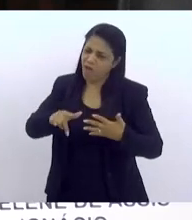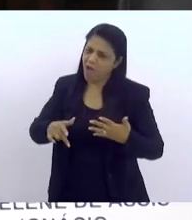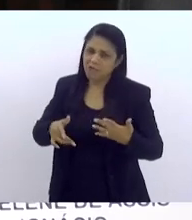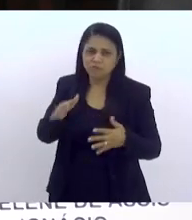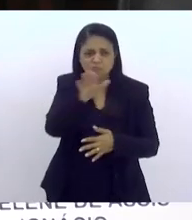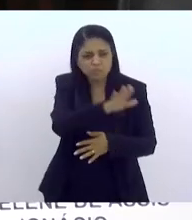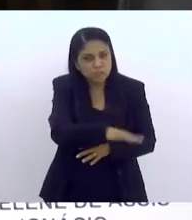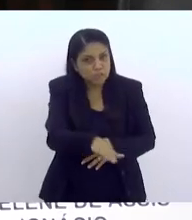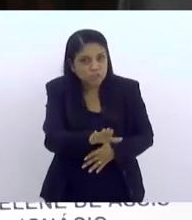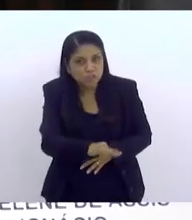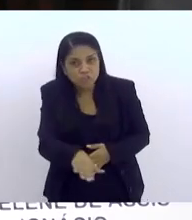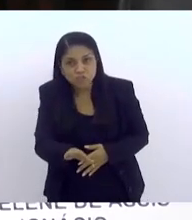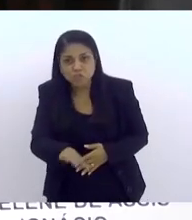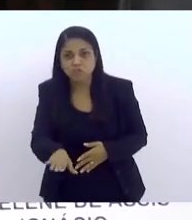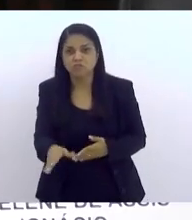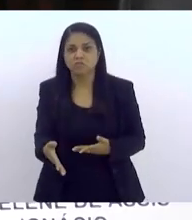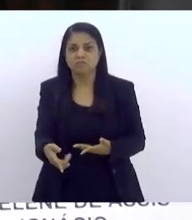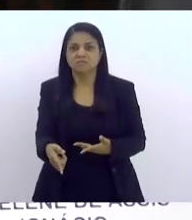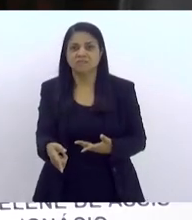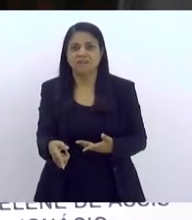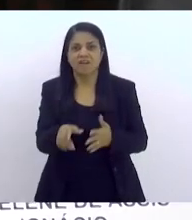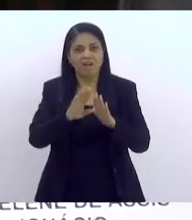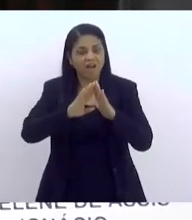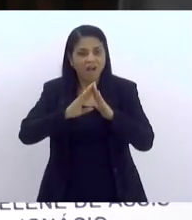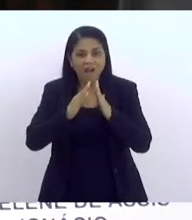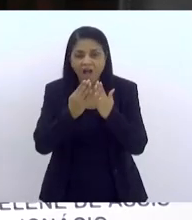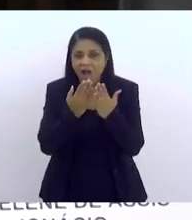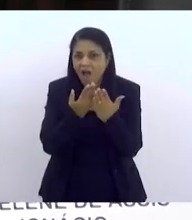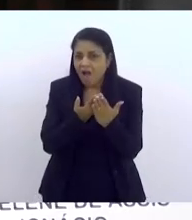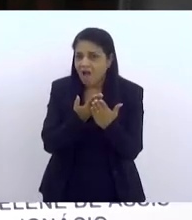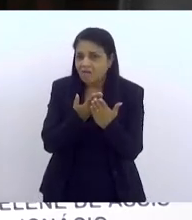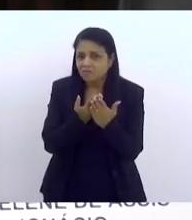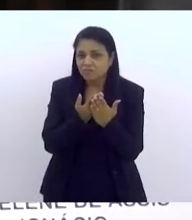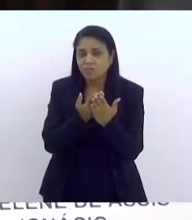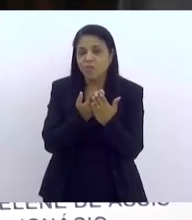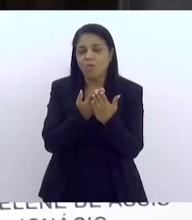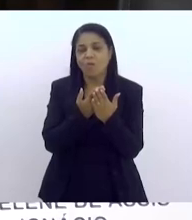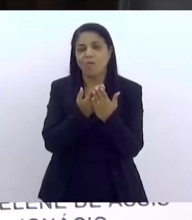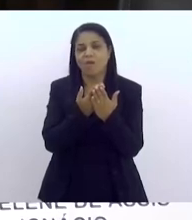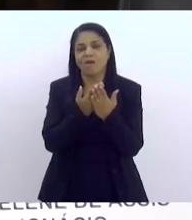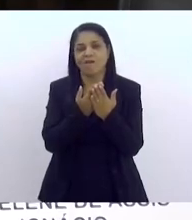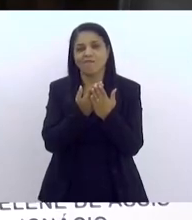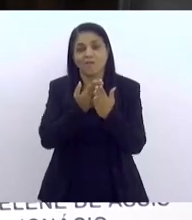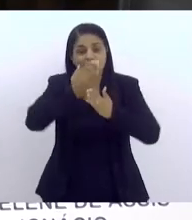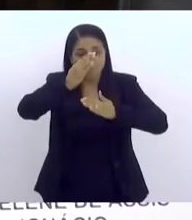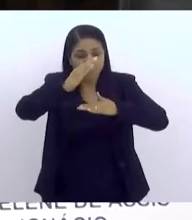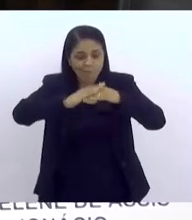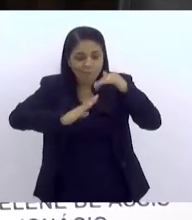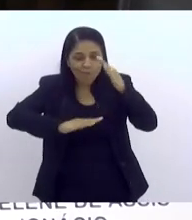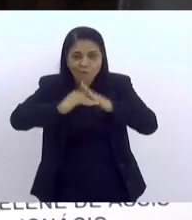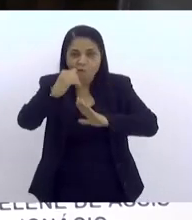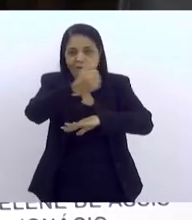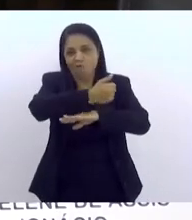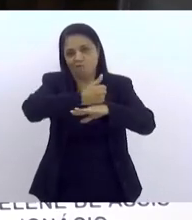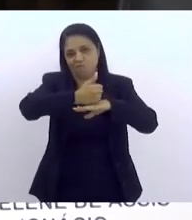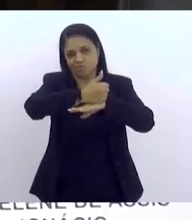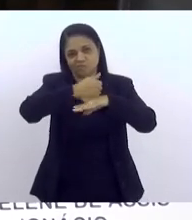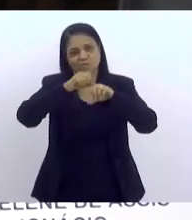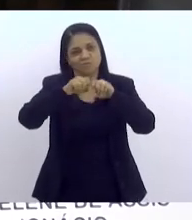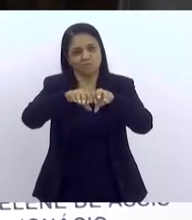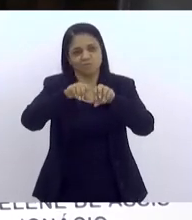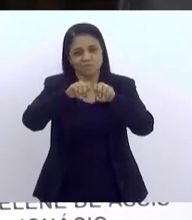de crianças pequenas. E que a escola, ainda, a escola que eu digo são os profissionais da educação que também estão